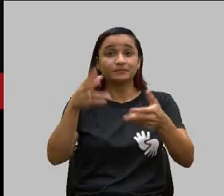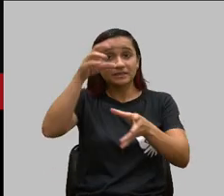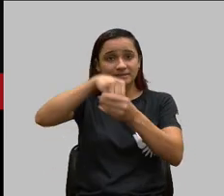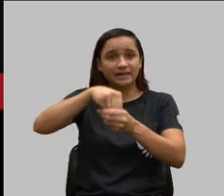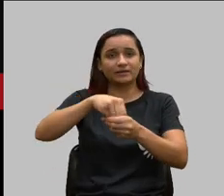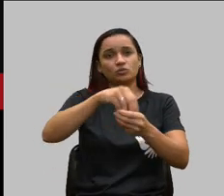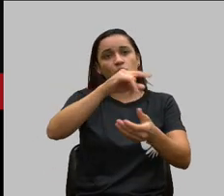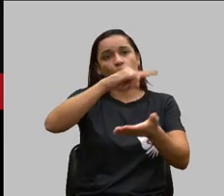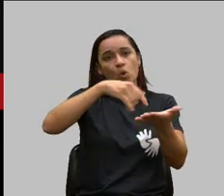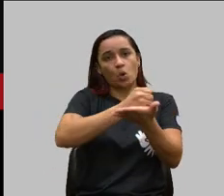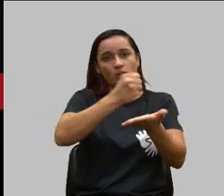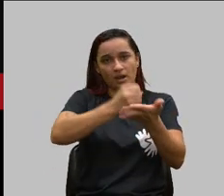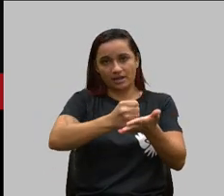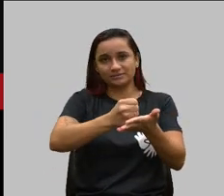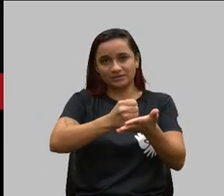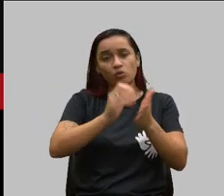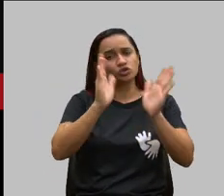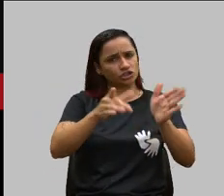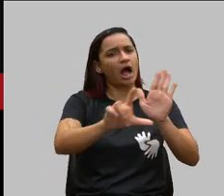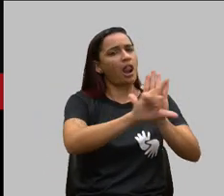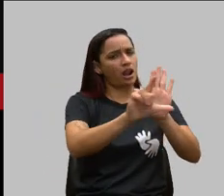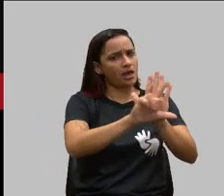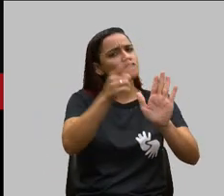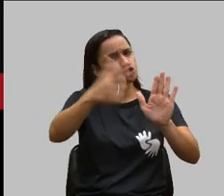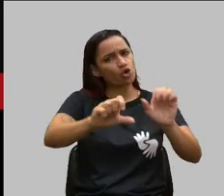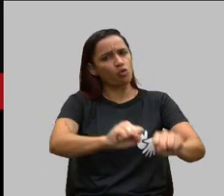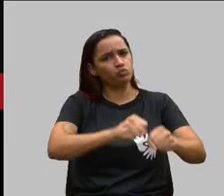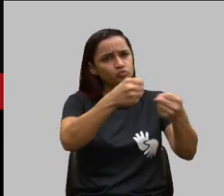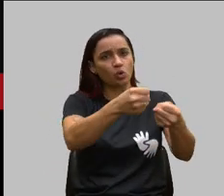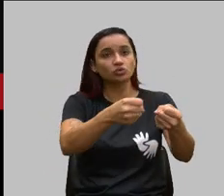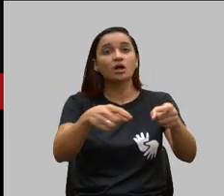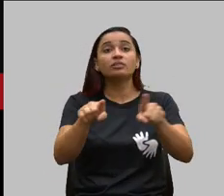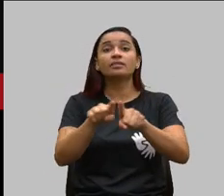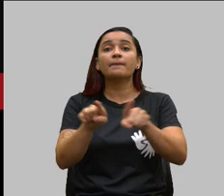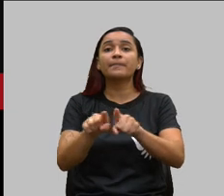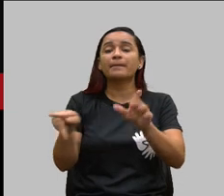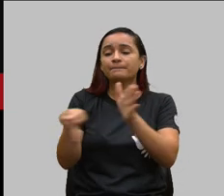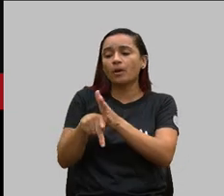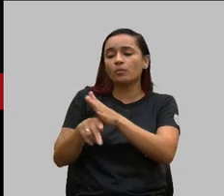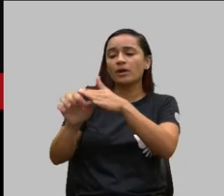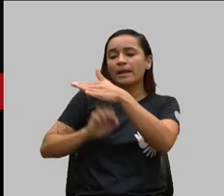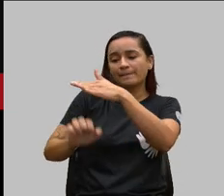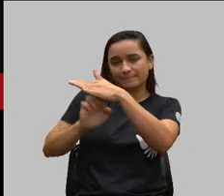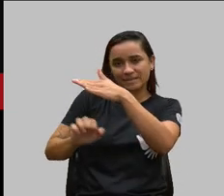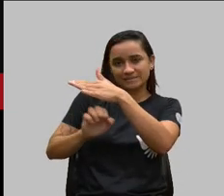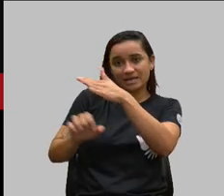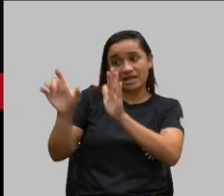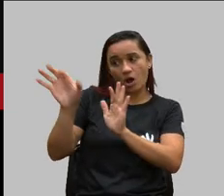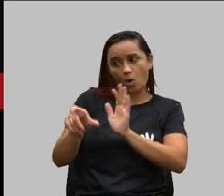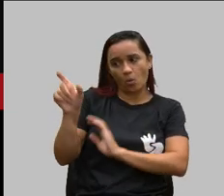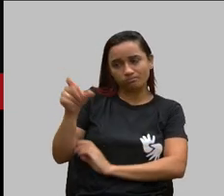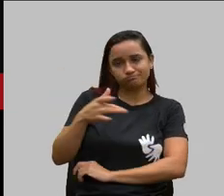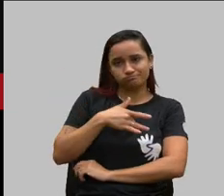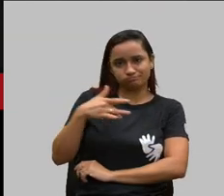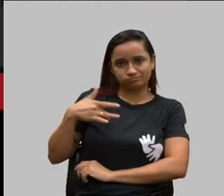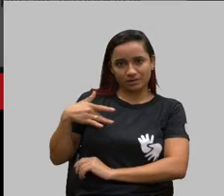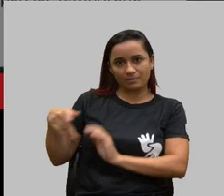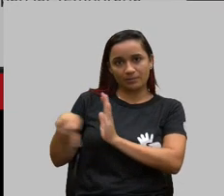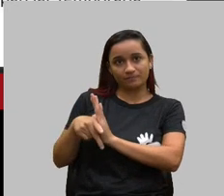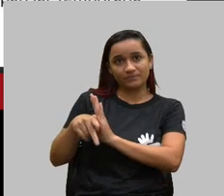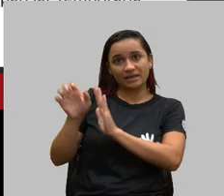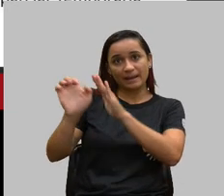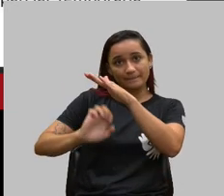há reforço nas contratações de plano coletivo empresarial essa vedação ela não se aplica só